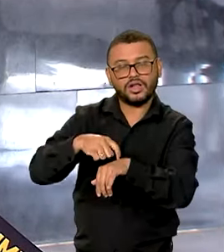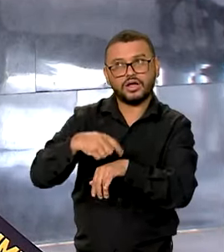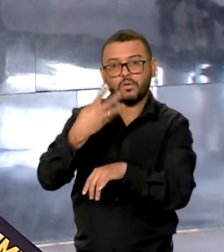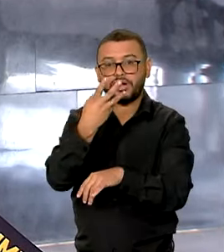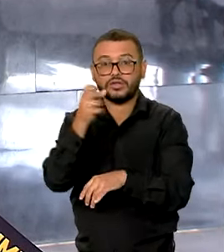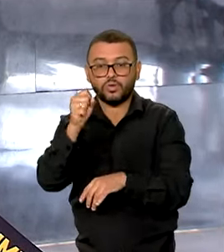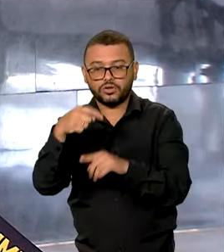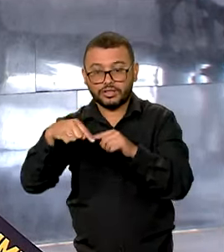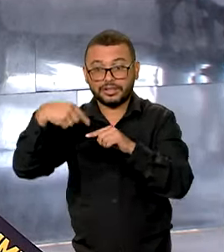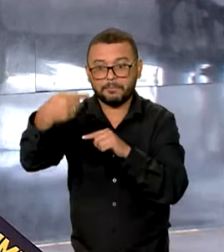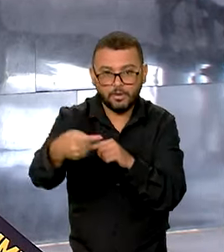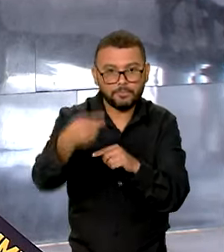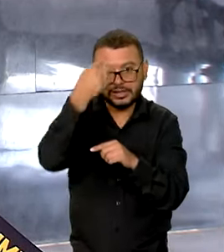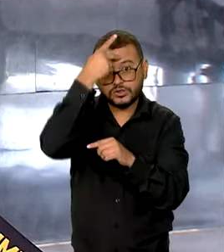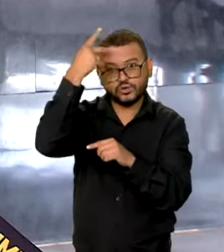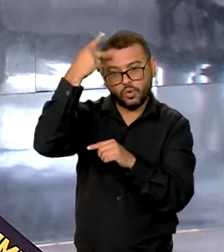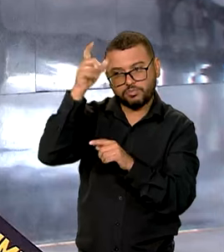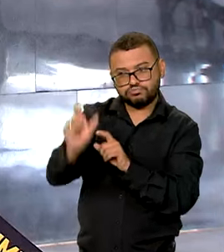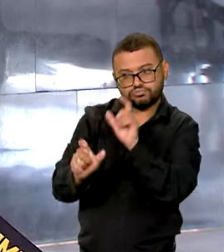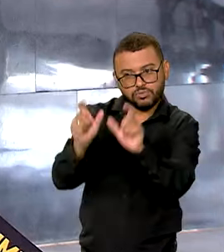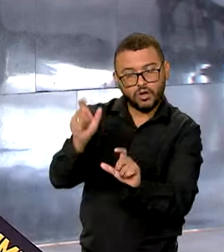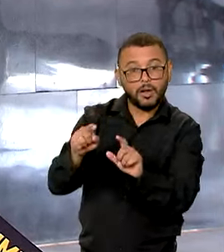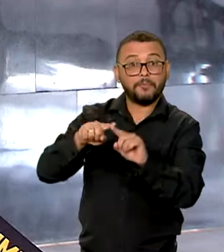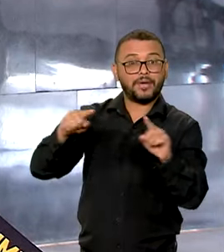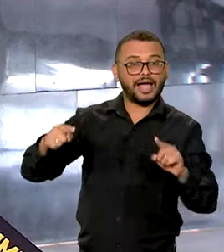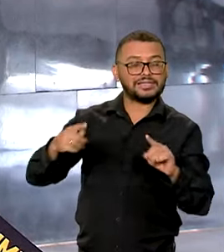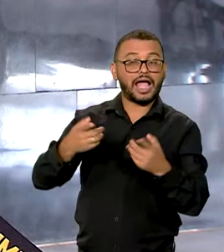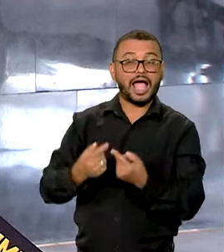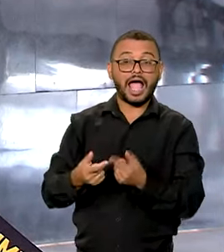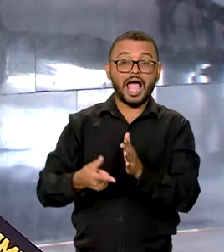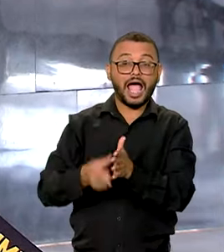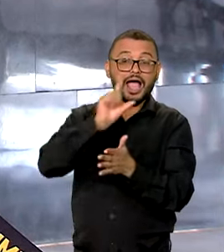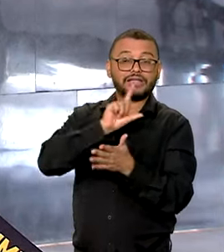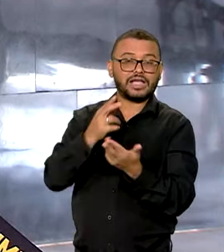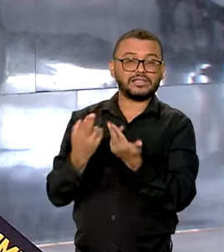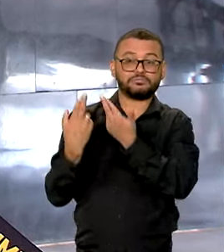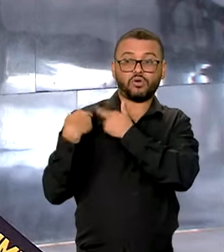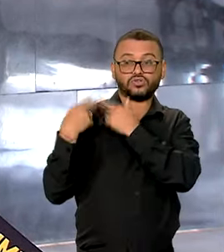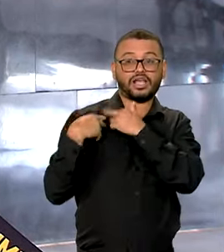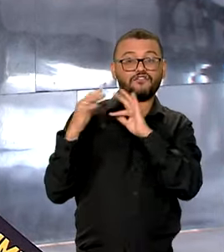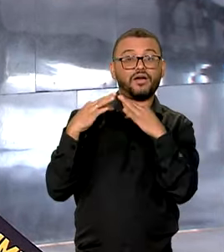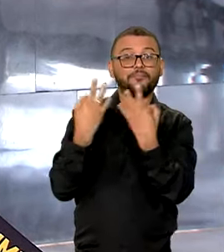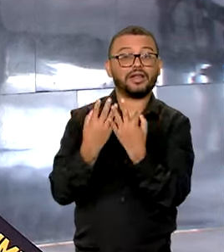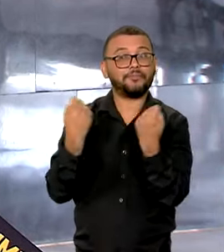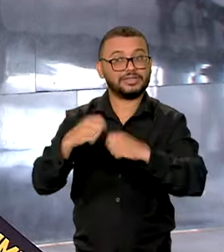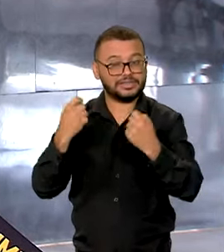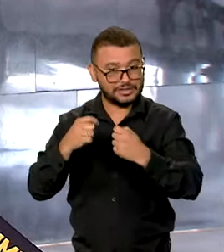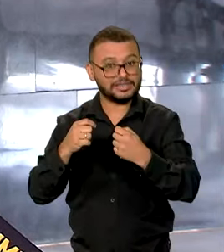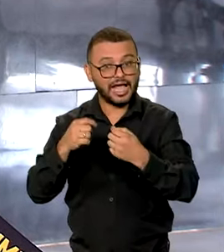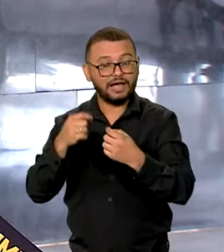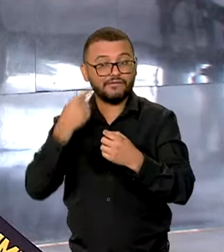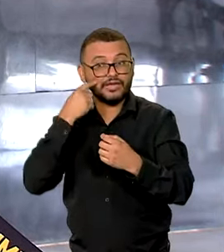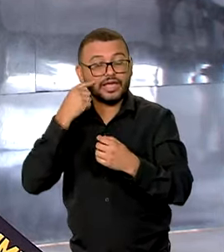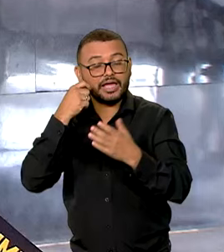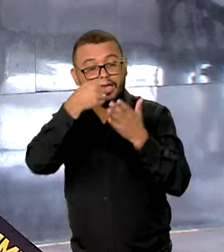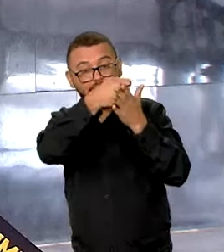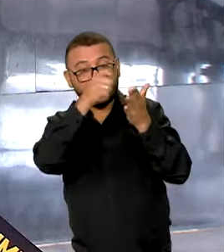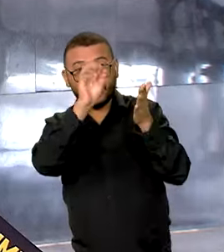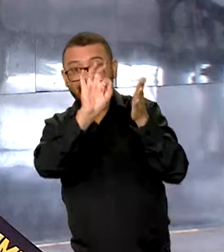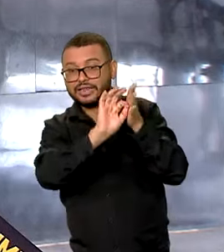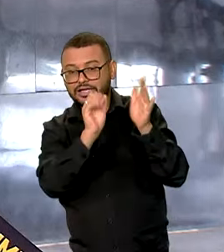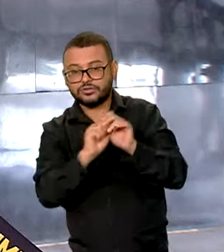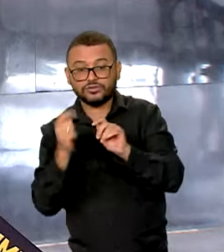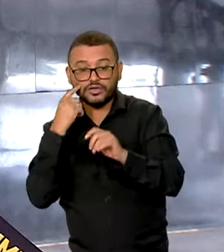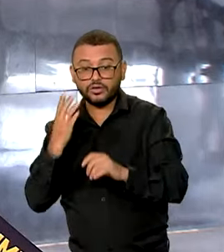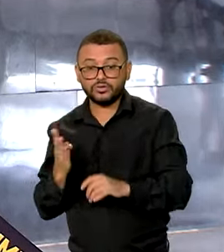horas na conta da pessoa. Mas antes, os responsáveis pelas famílias precisam confirmar os dados no site gov